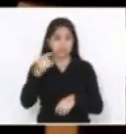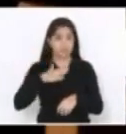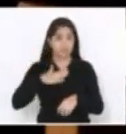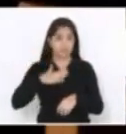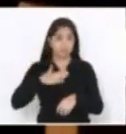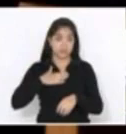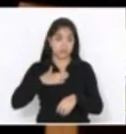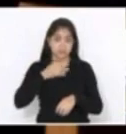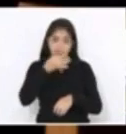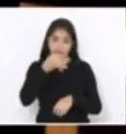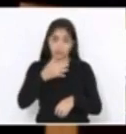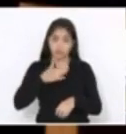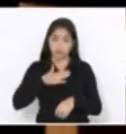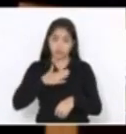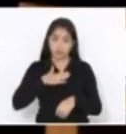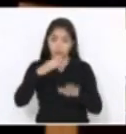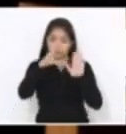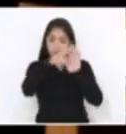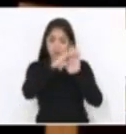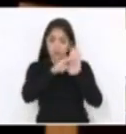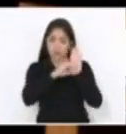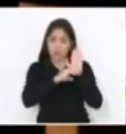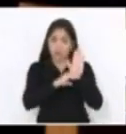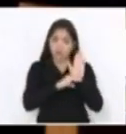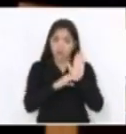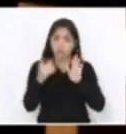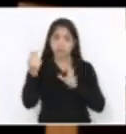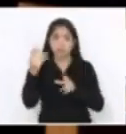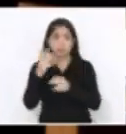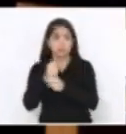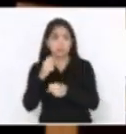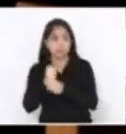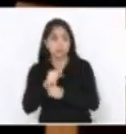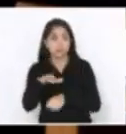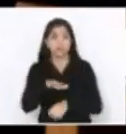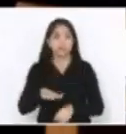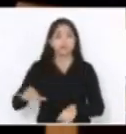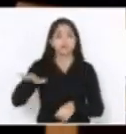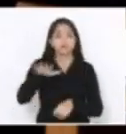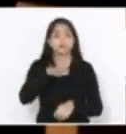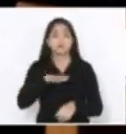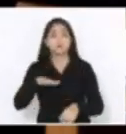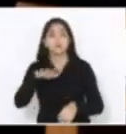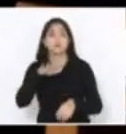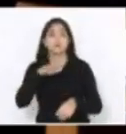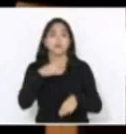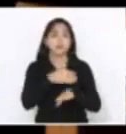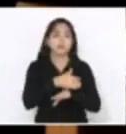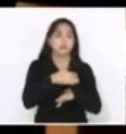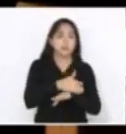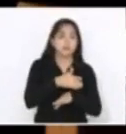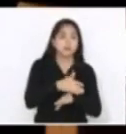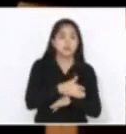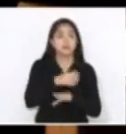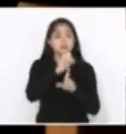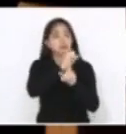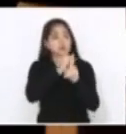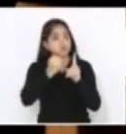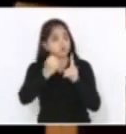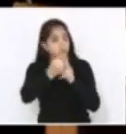prioridade para pautas de orçamento regionalizado, orçamento participativo, onde a sociedade